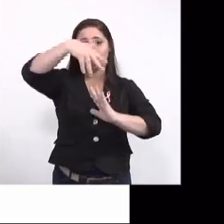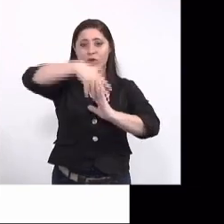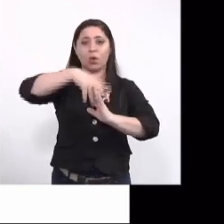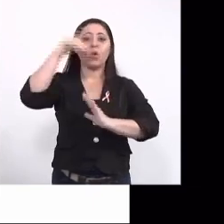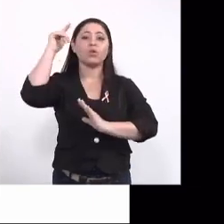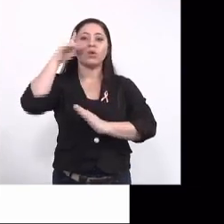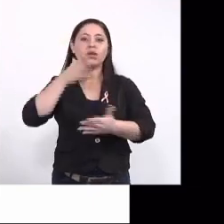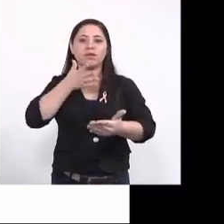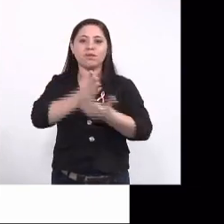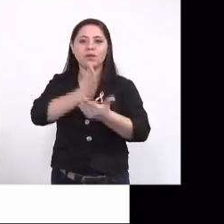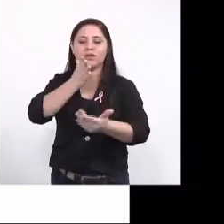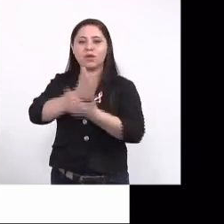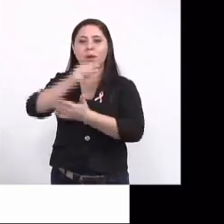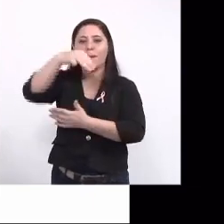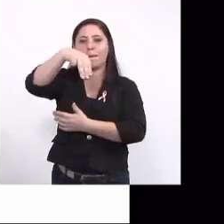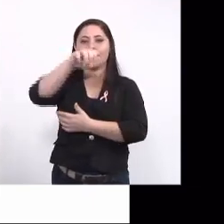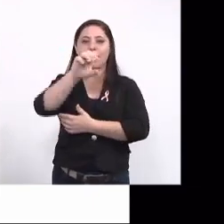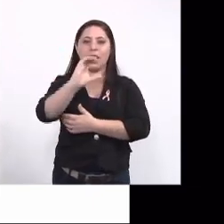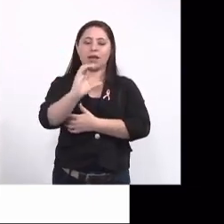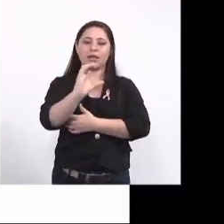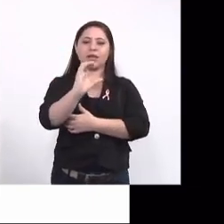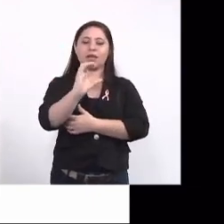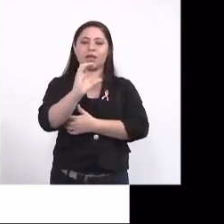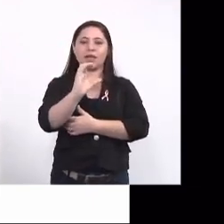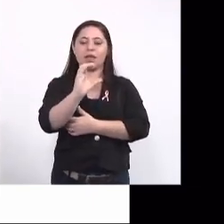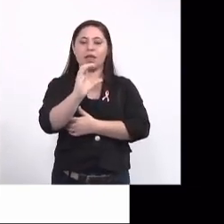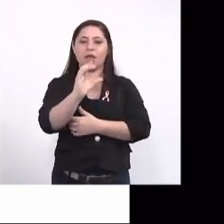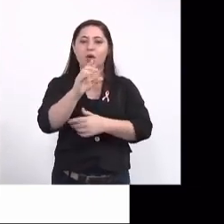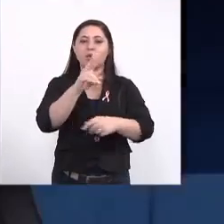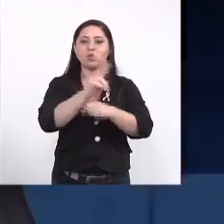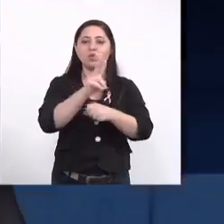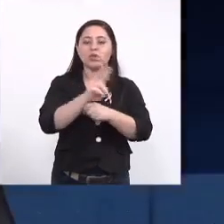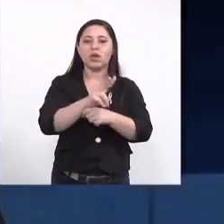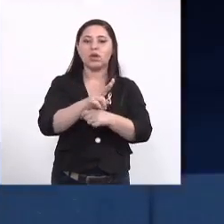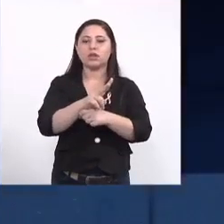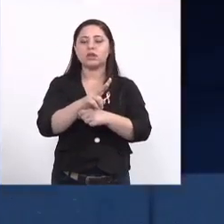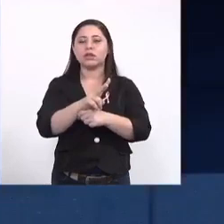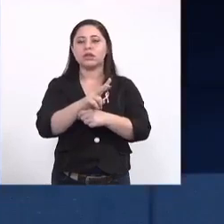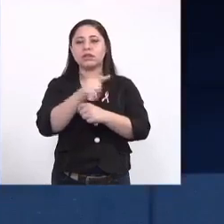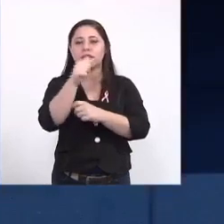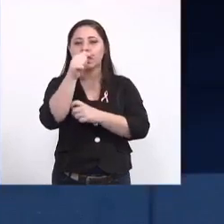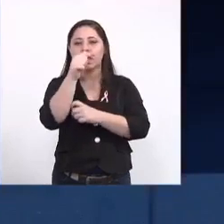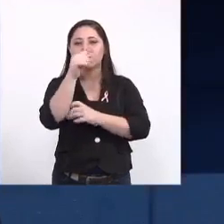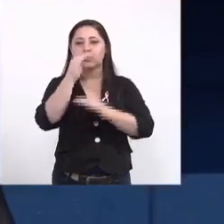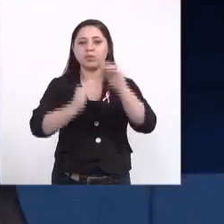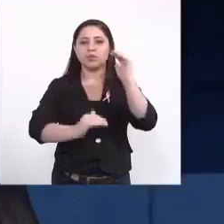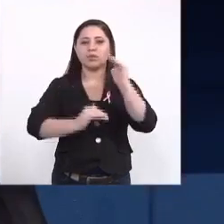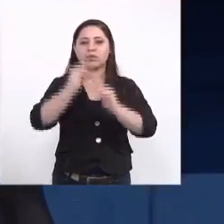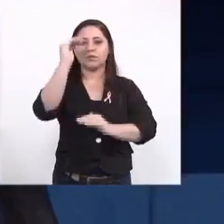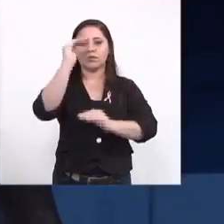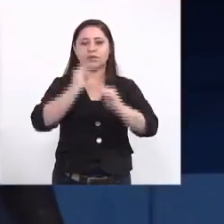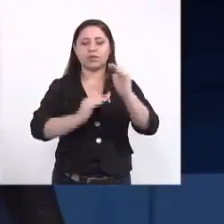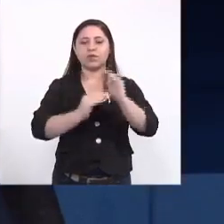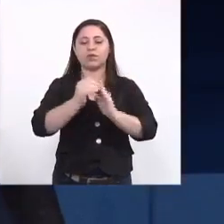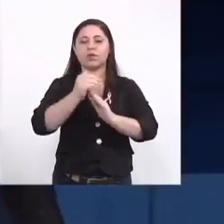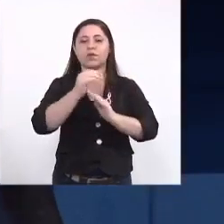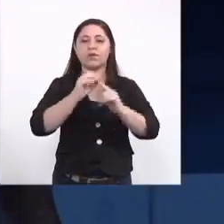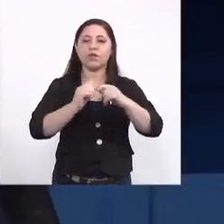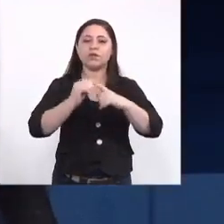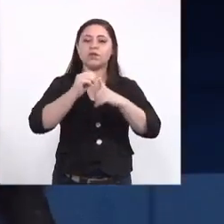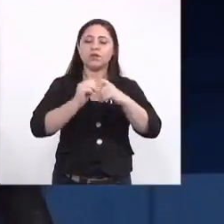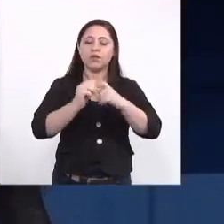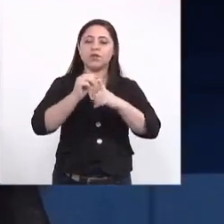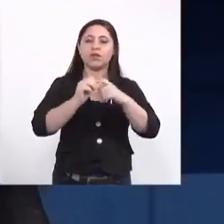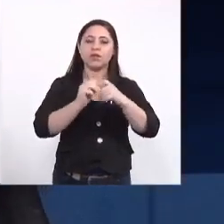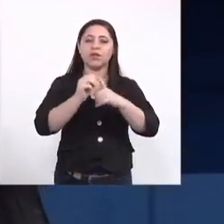conseguiu a aprovação do MEC de uma residência em reabilitação física composta por sete profissões, que é fisioterapia, terapia